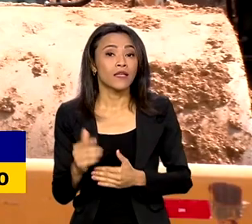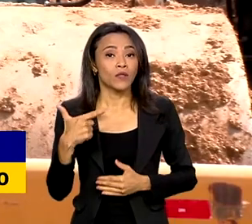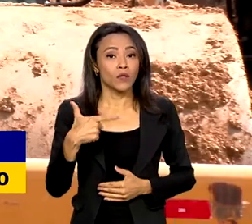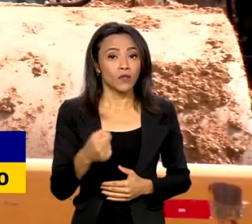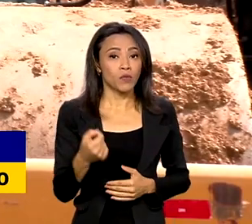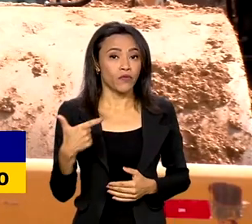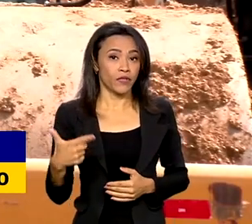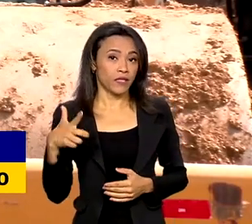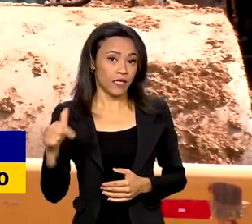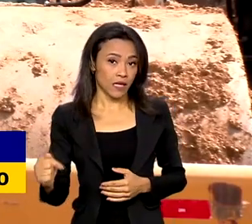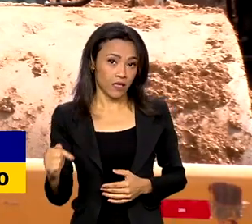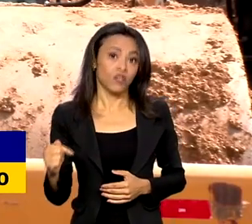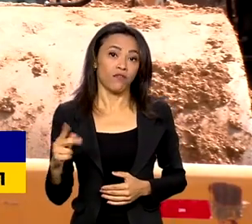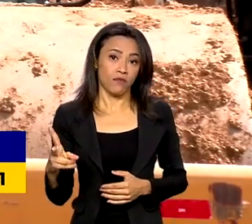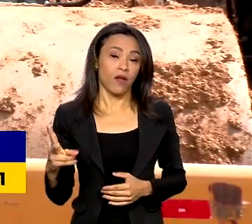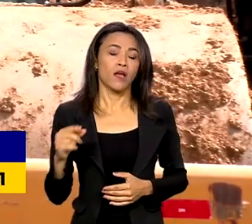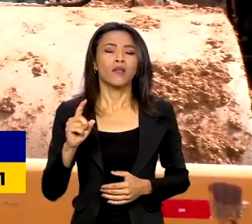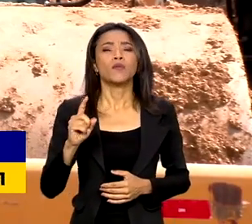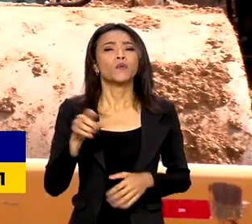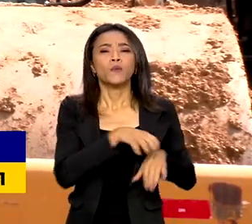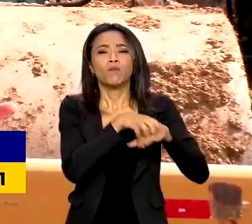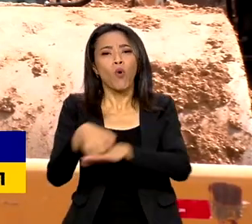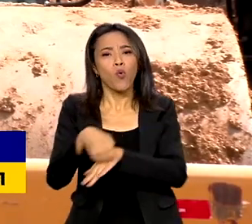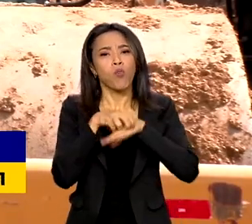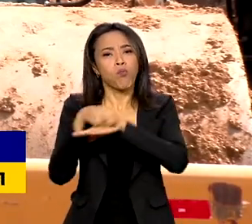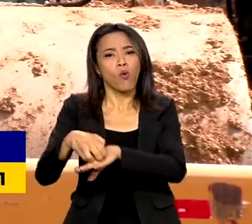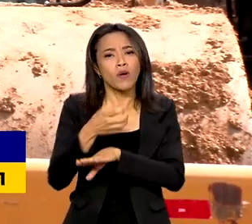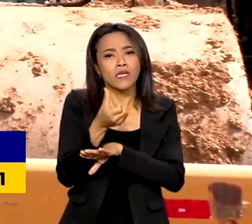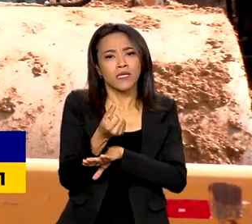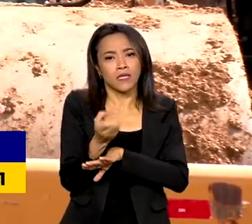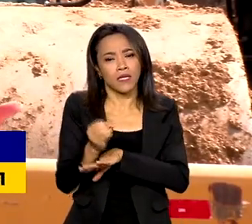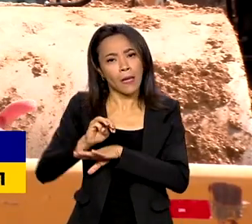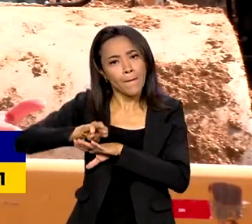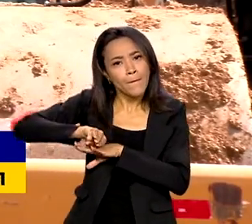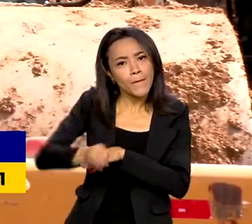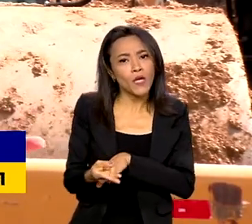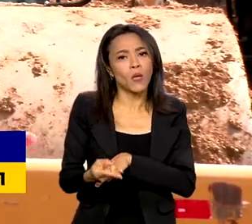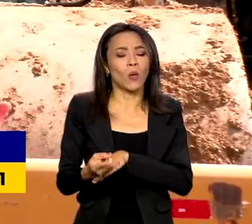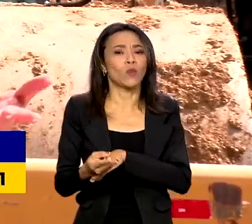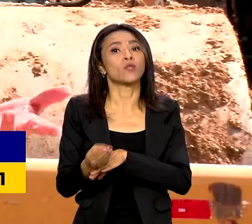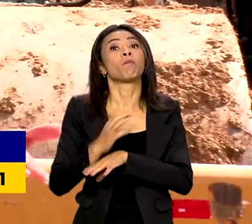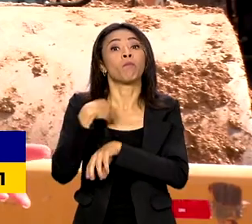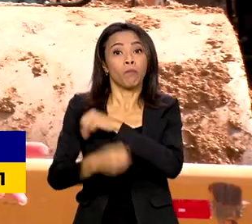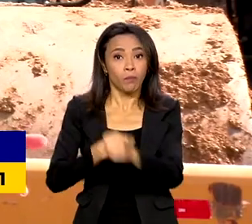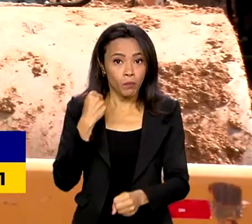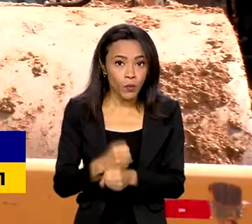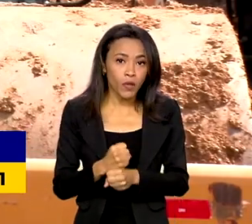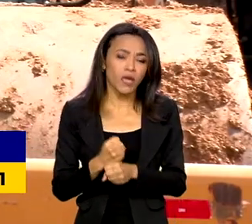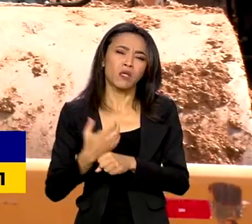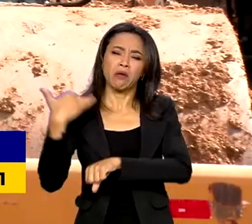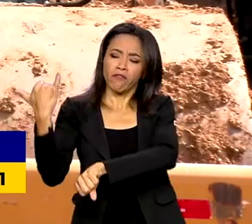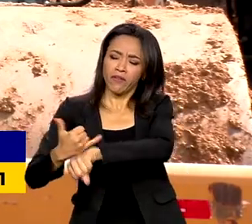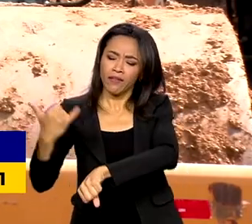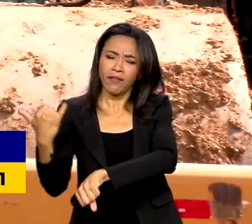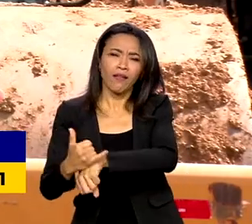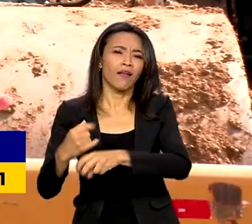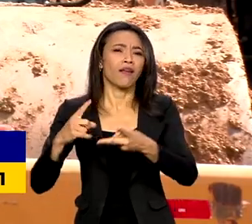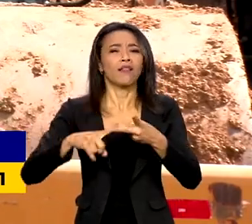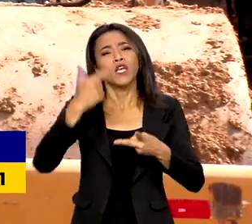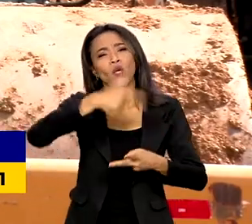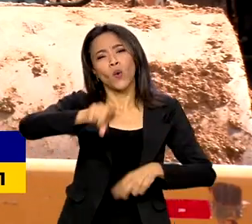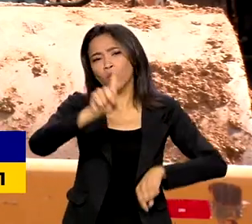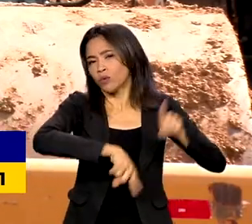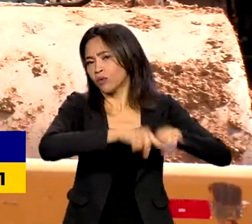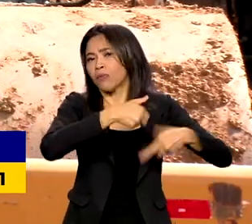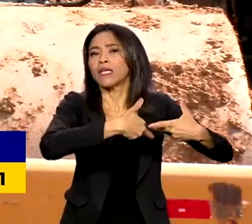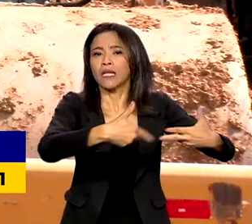com capacidade para transportar até 60 milhões de toneladas de carga por ano, entre minério e produtos do agronegócio.